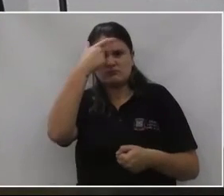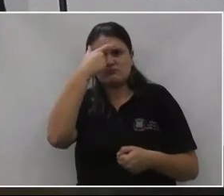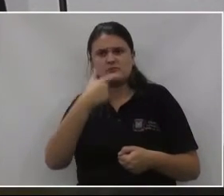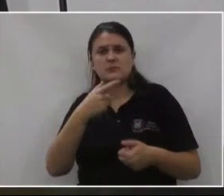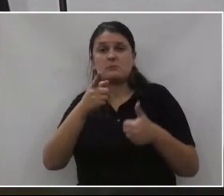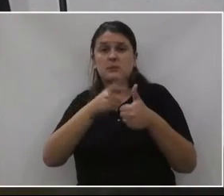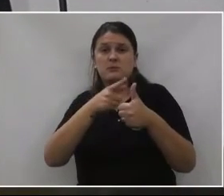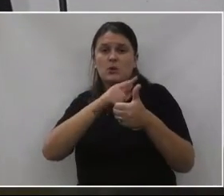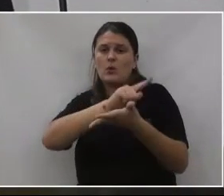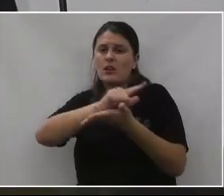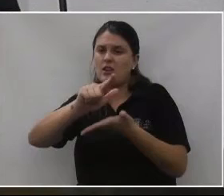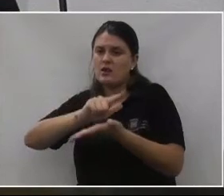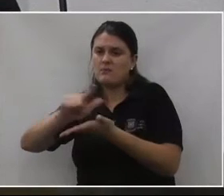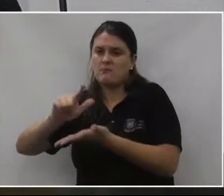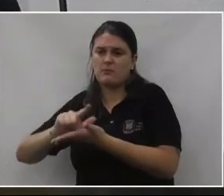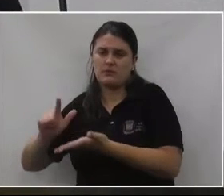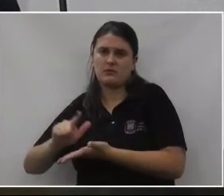é limpar,